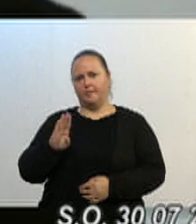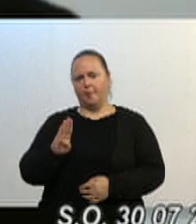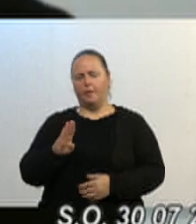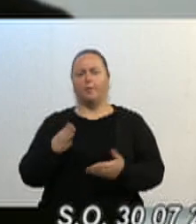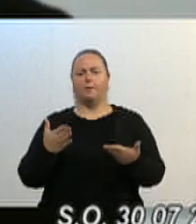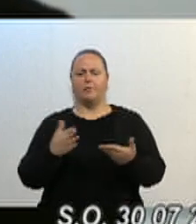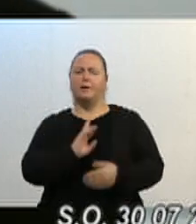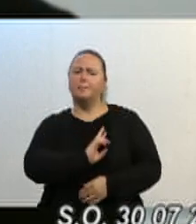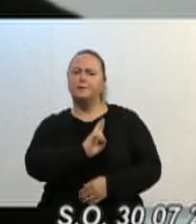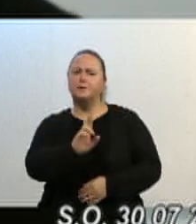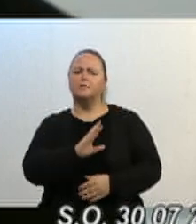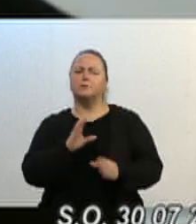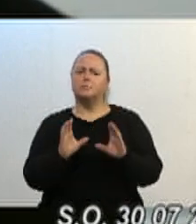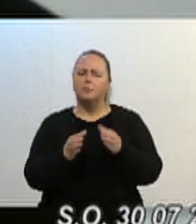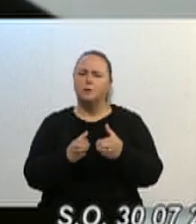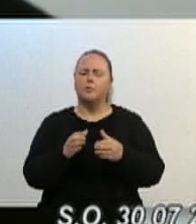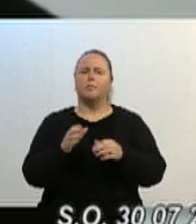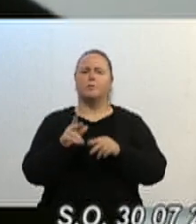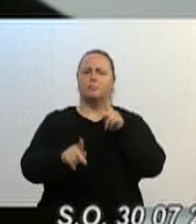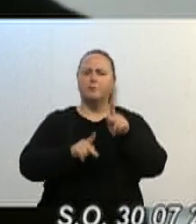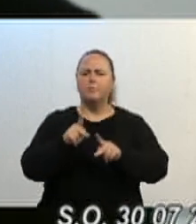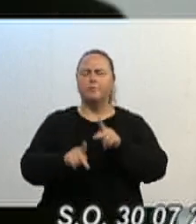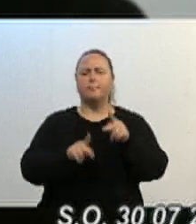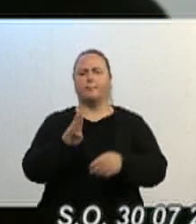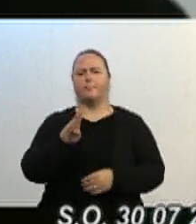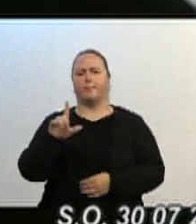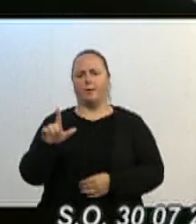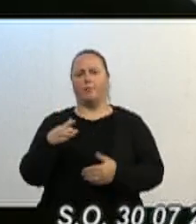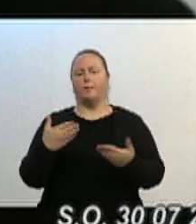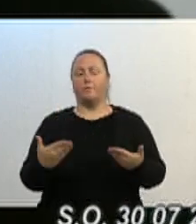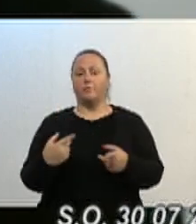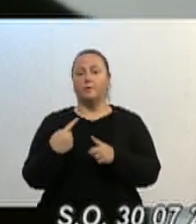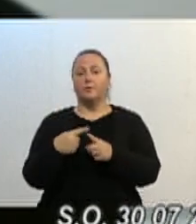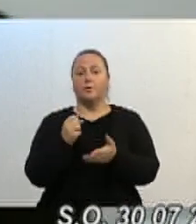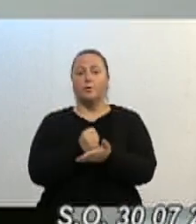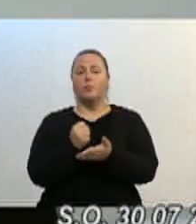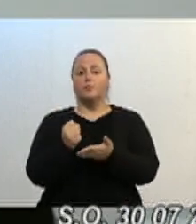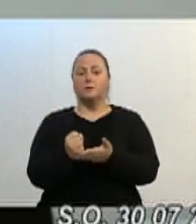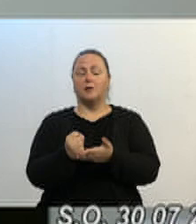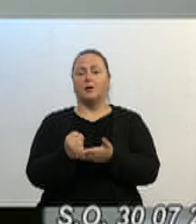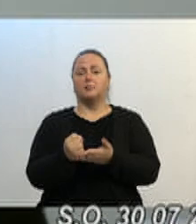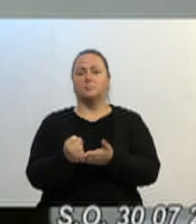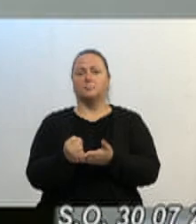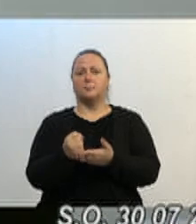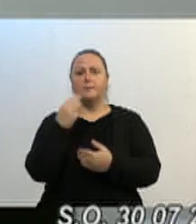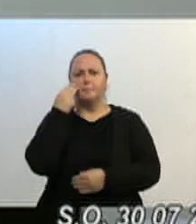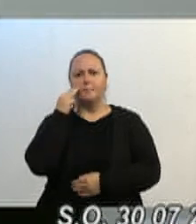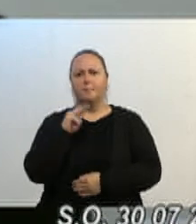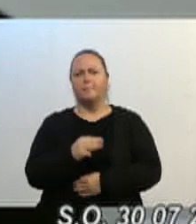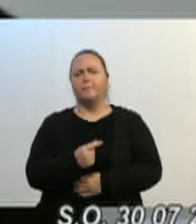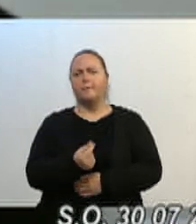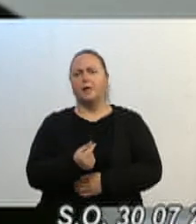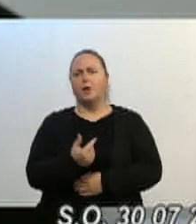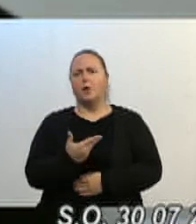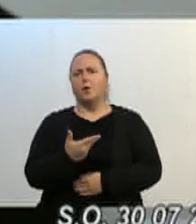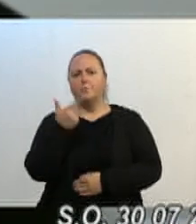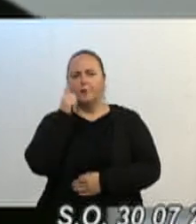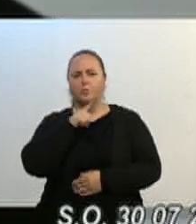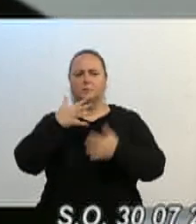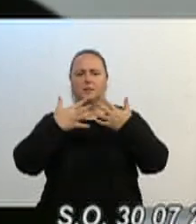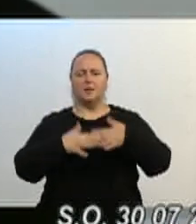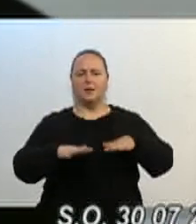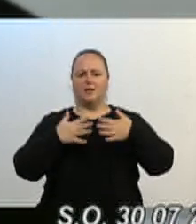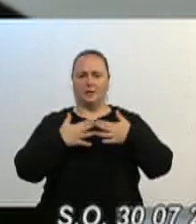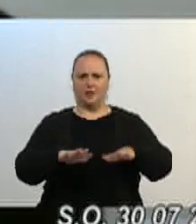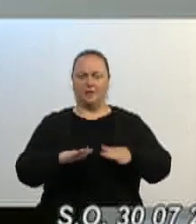porque imagina, o contrato de seis milhões dá quase vinte milhões que terá que desembolsar, desembolsar, fazer esse equilíbrio, que